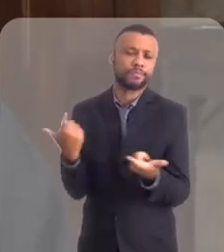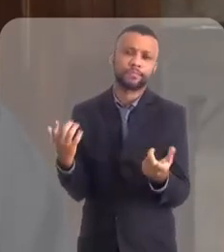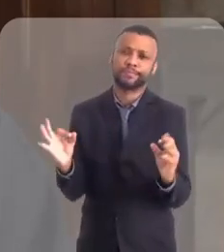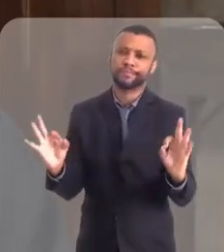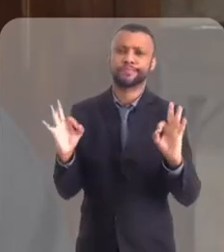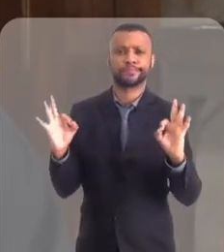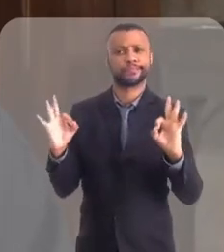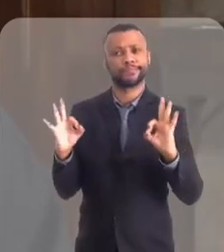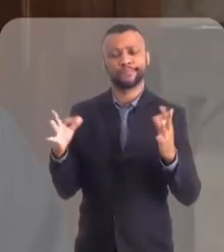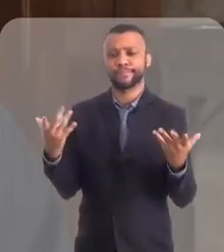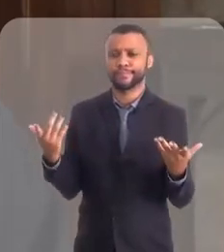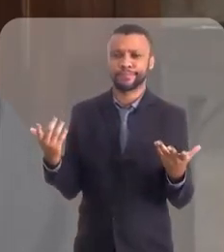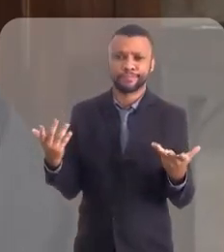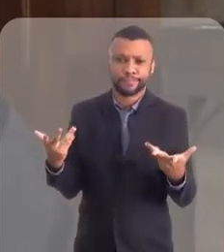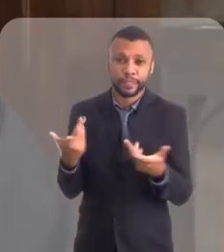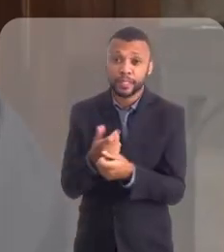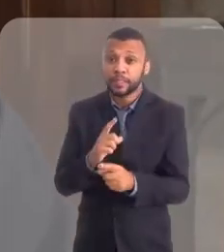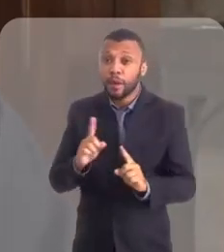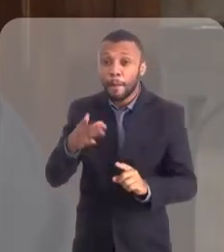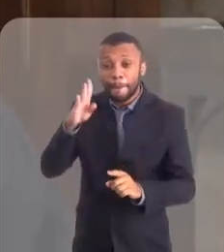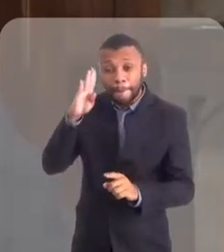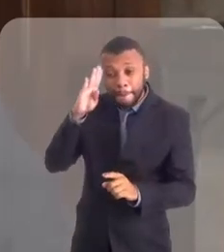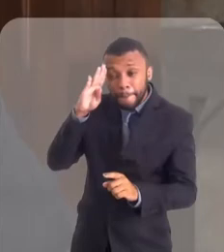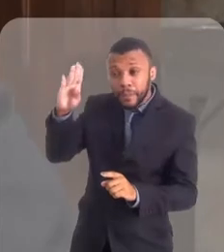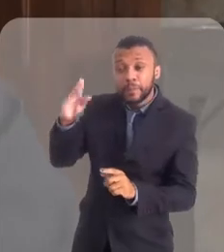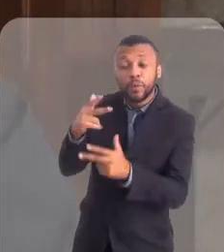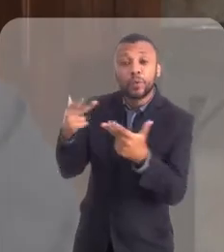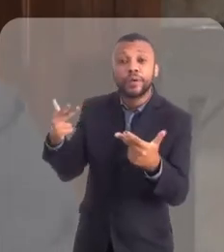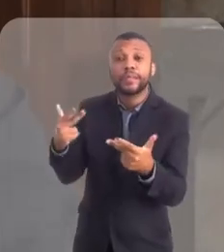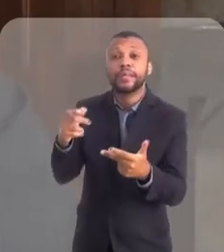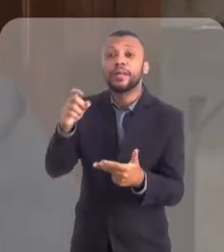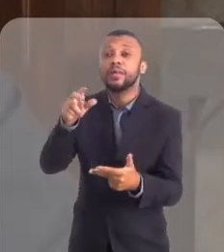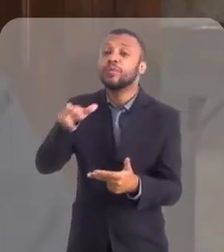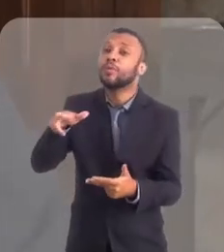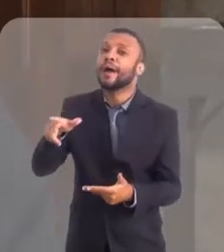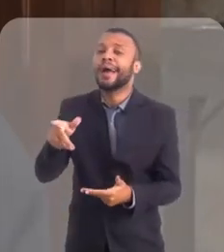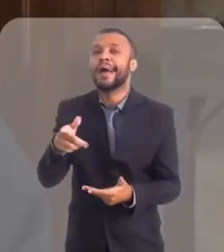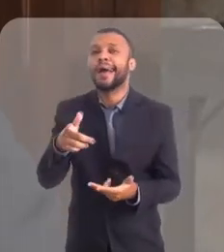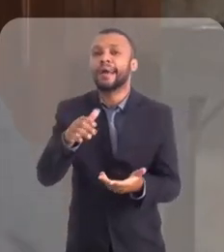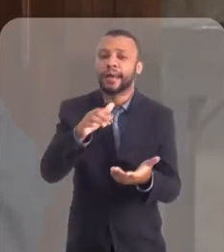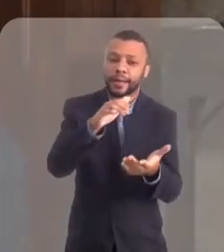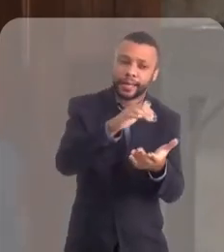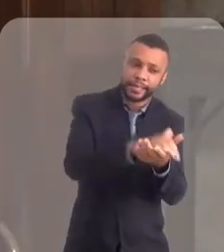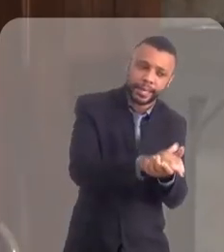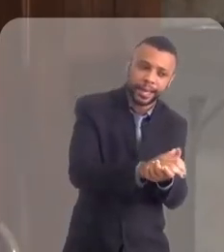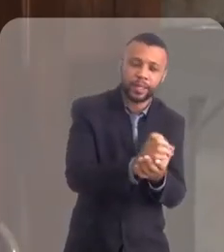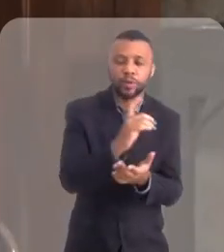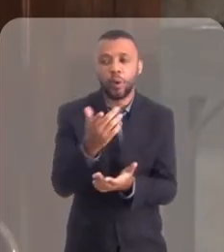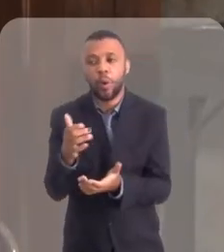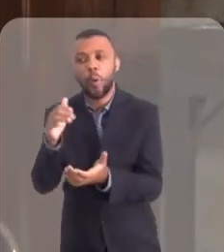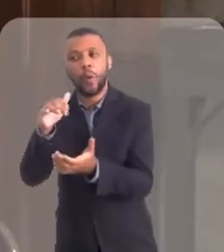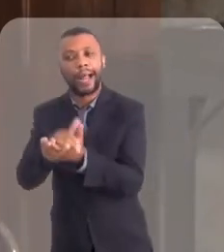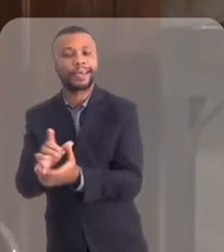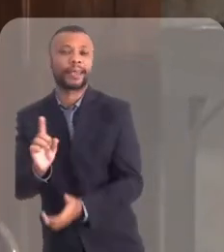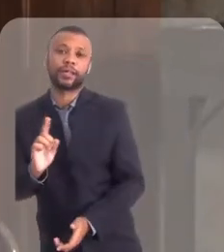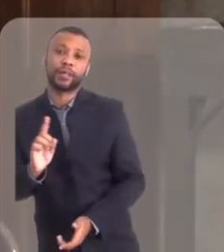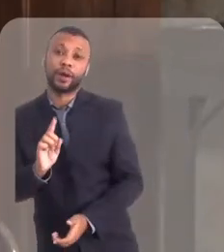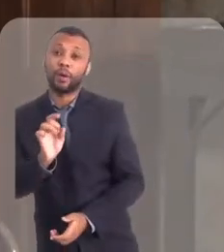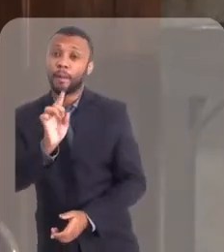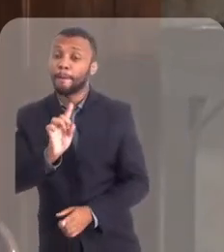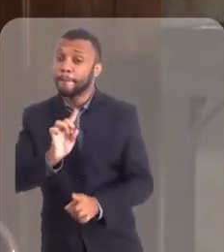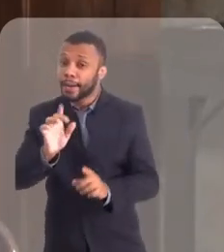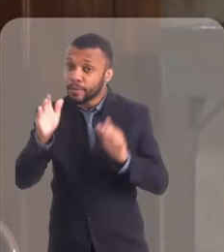coisas funcionam muito bem. Eu falo, a questão maior não é casado ou não casado, mas é estar disponível para o